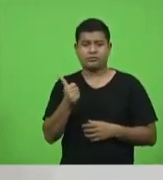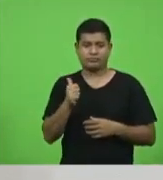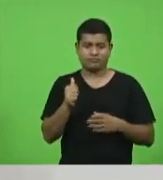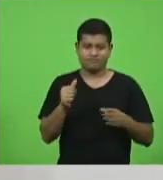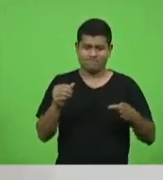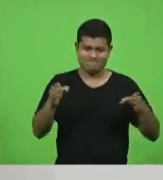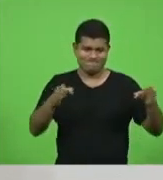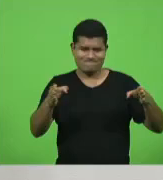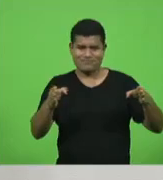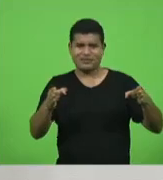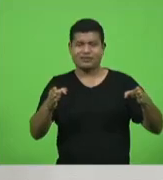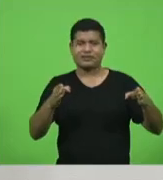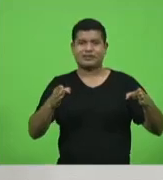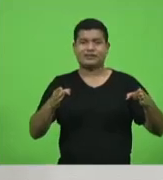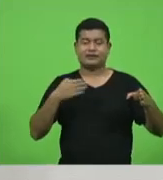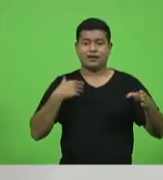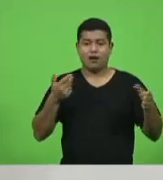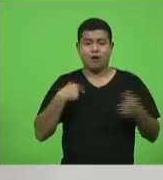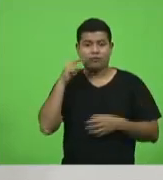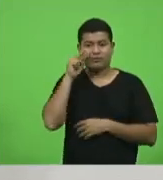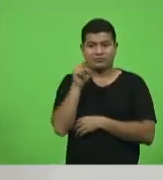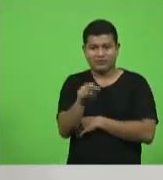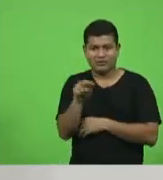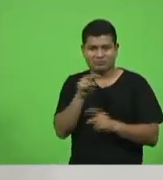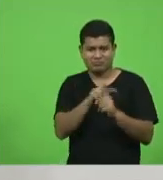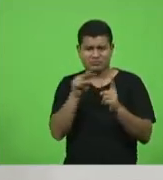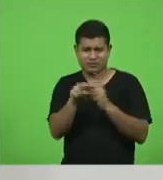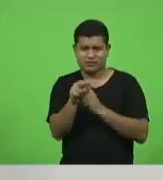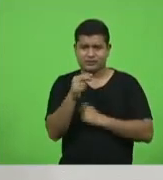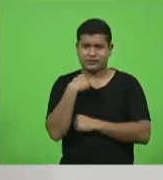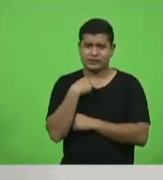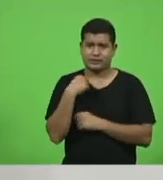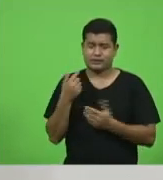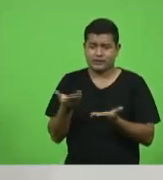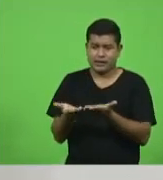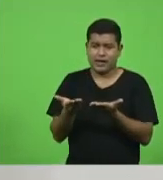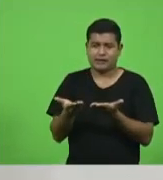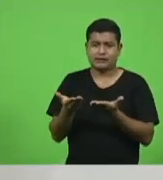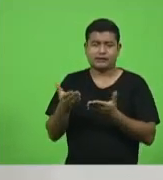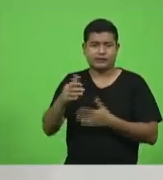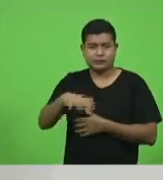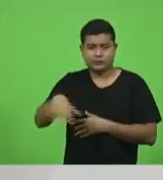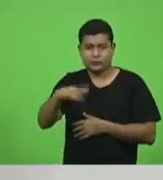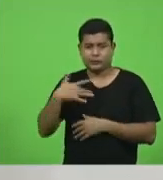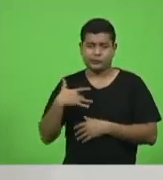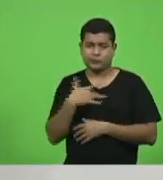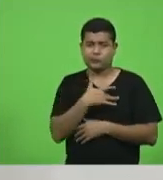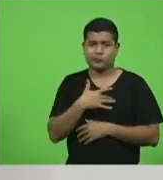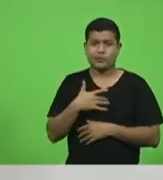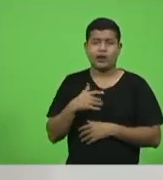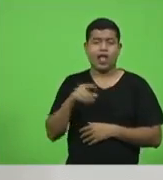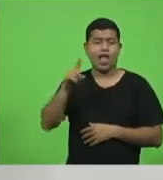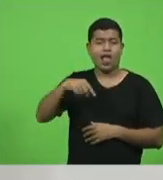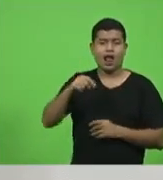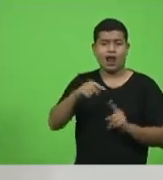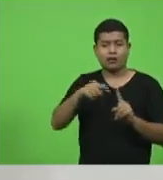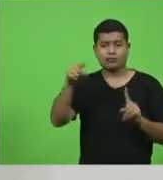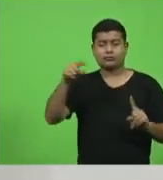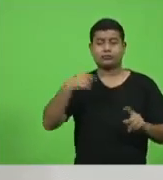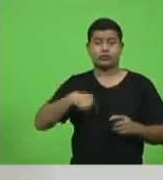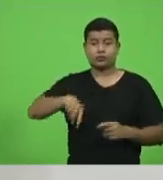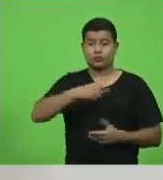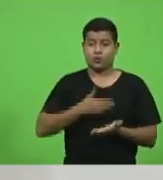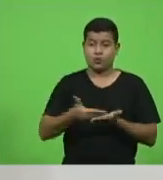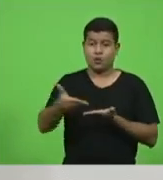da questão da saúde neste momento no enfrentamento ao coronavírus é o dado de que nós começamos